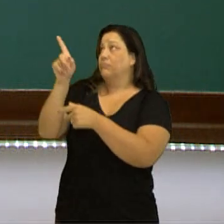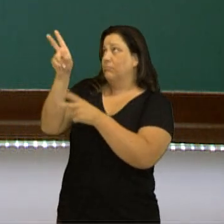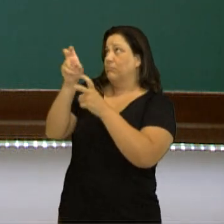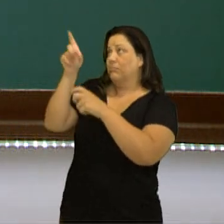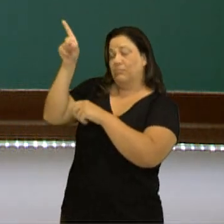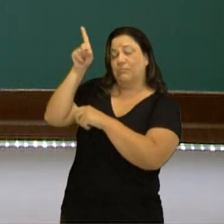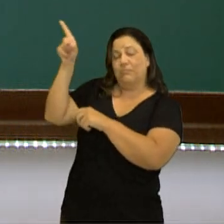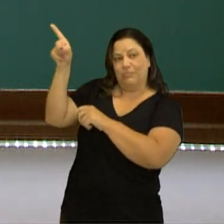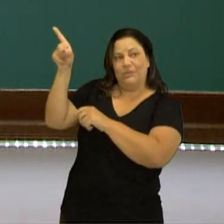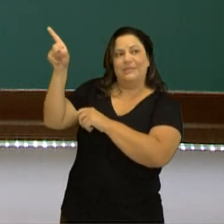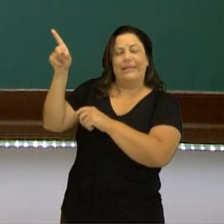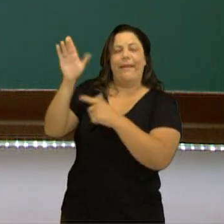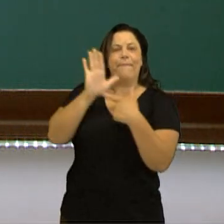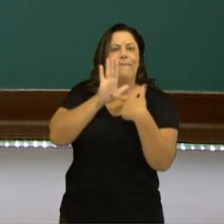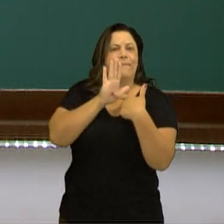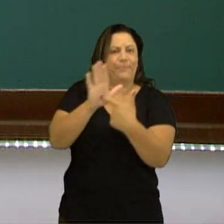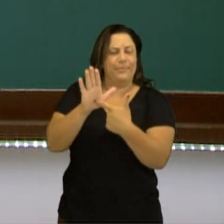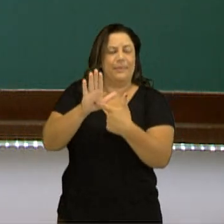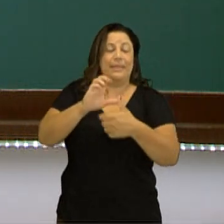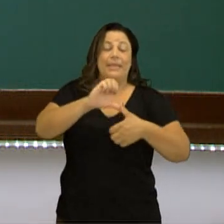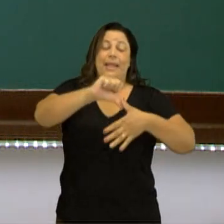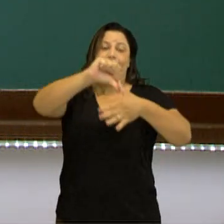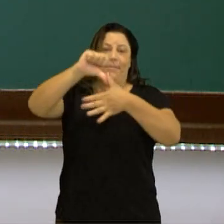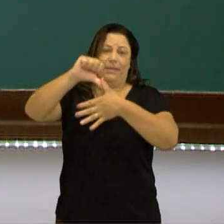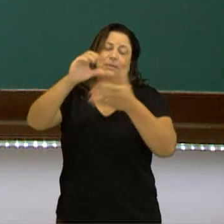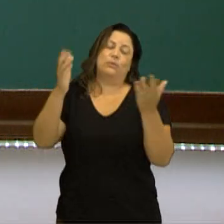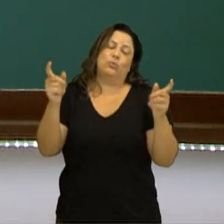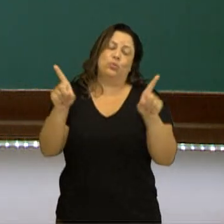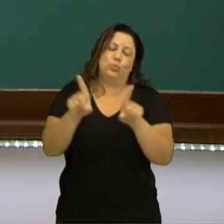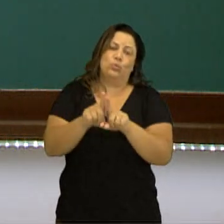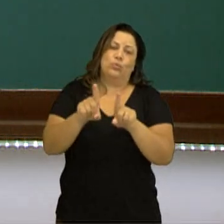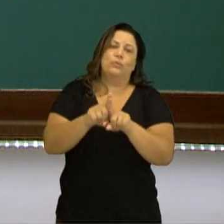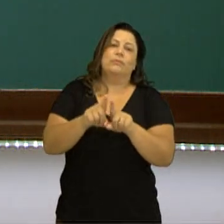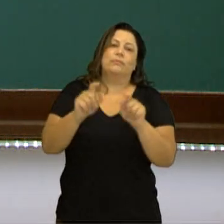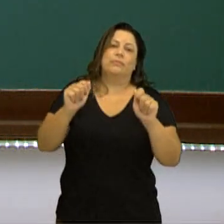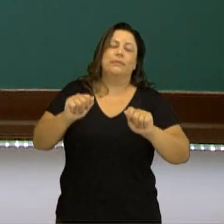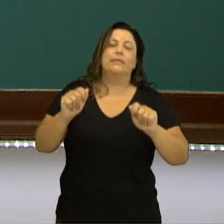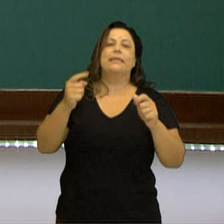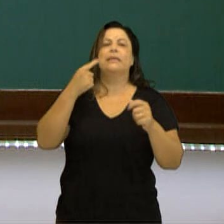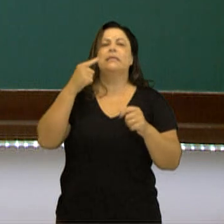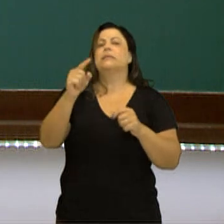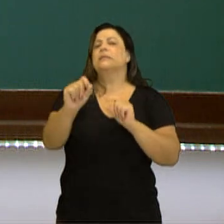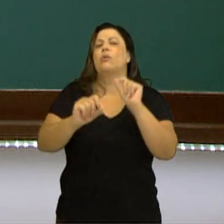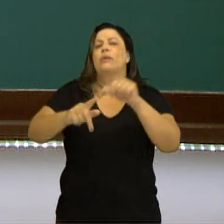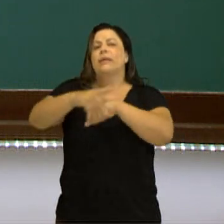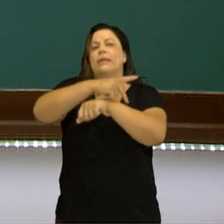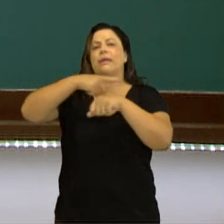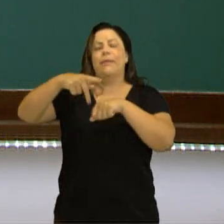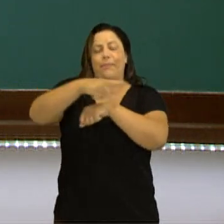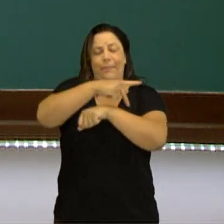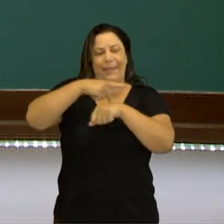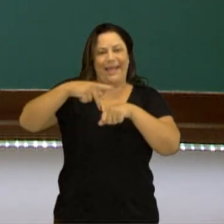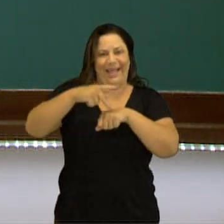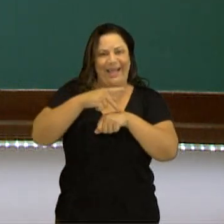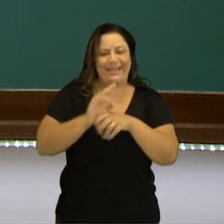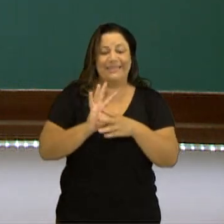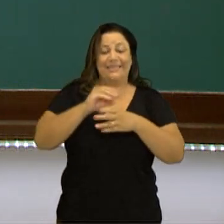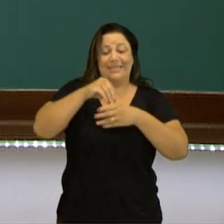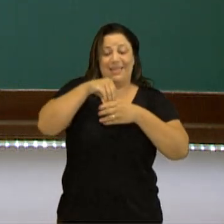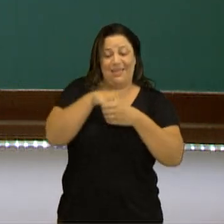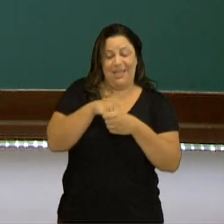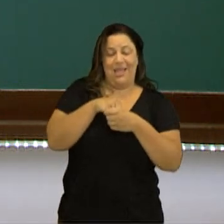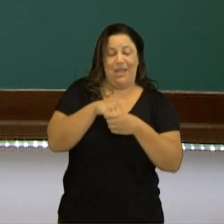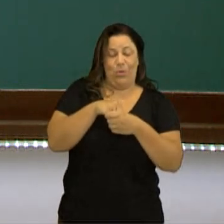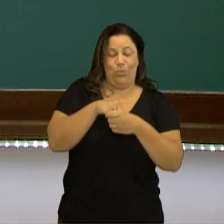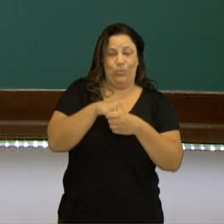diferente, mas é para identificar na América do Sul, para que a gente tenha essa noção de que são países da América do Sul, dentro de uma união